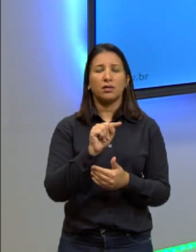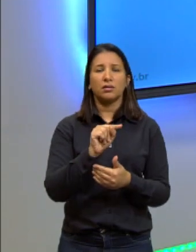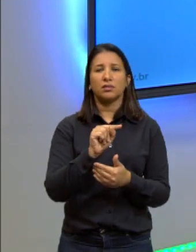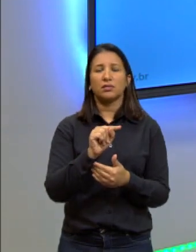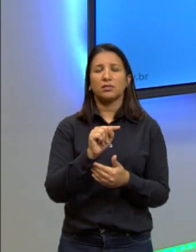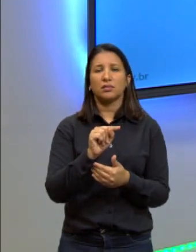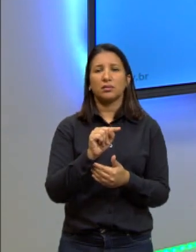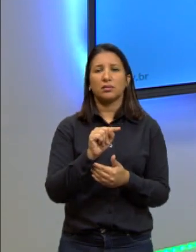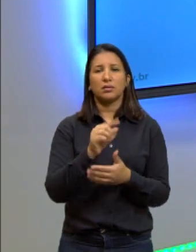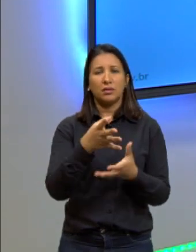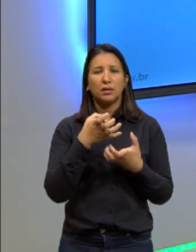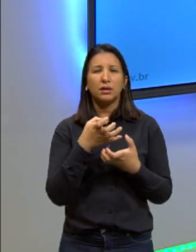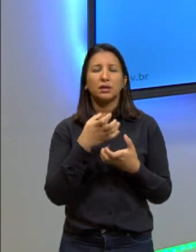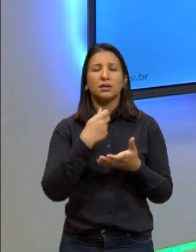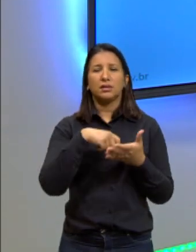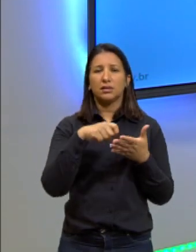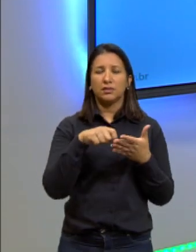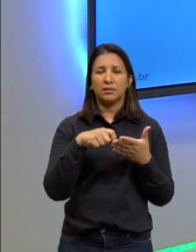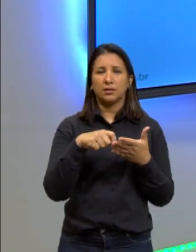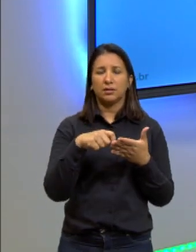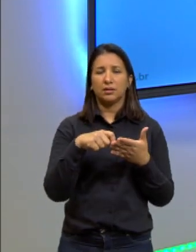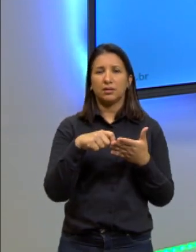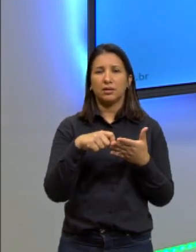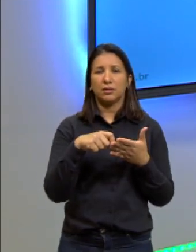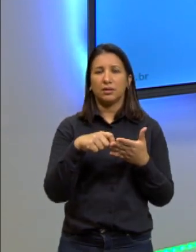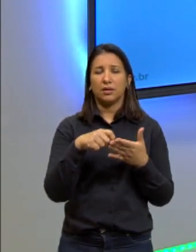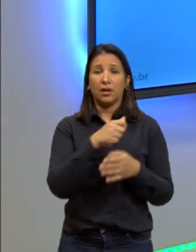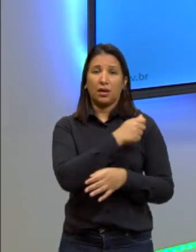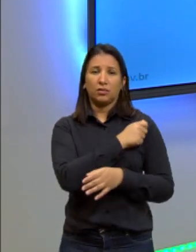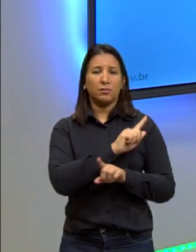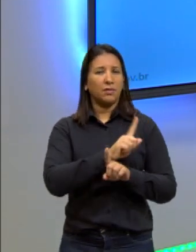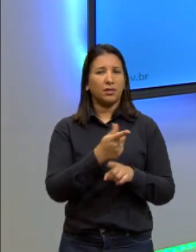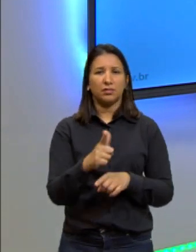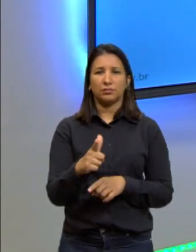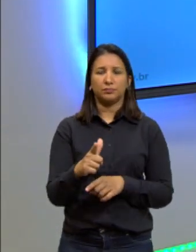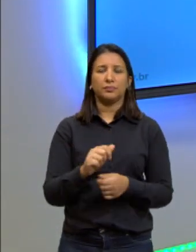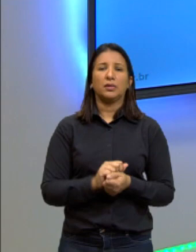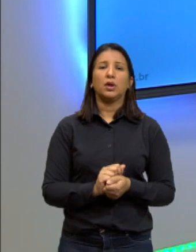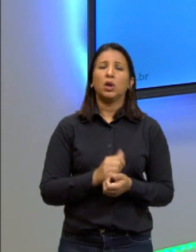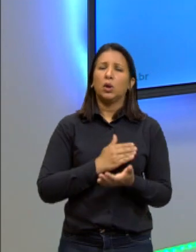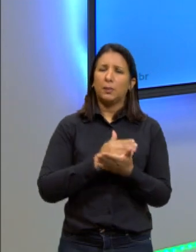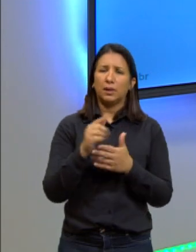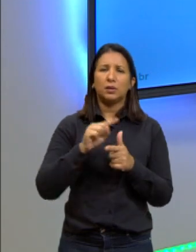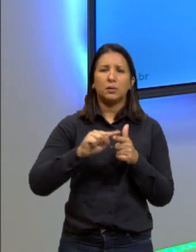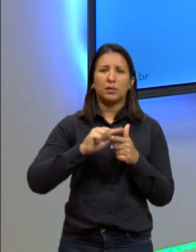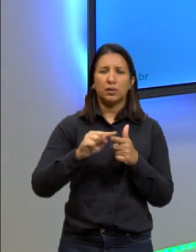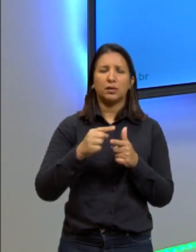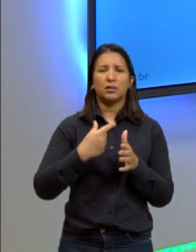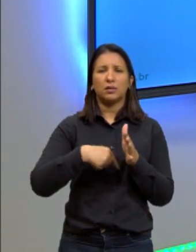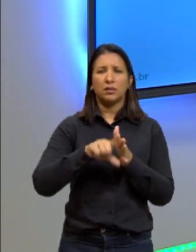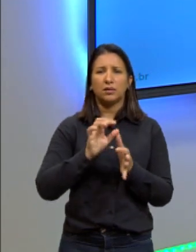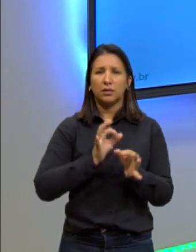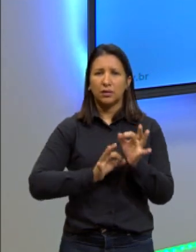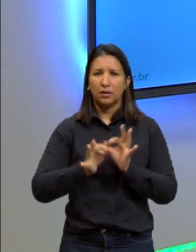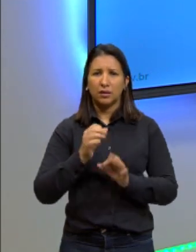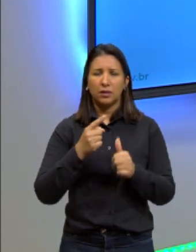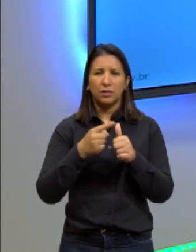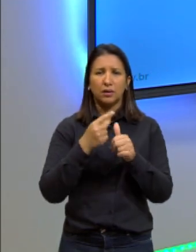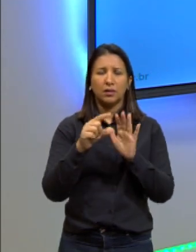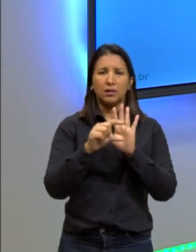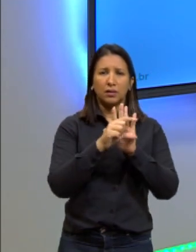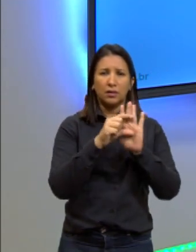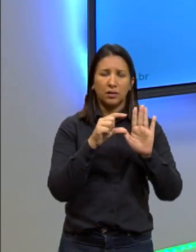queria escrever, tá? Mas não escreveu. Então já começa com o problema de projeto. Vamos ver o primeiro